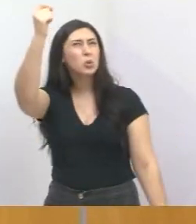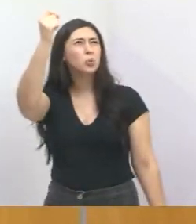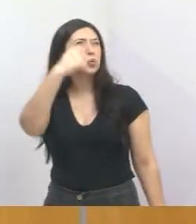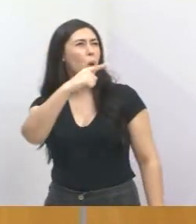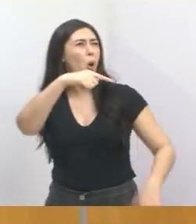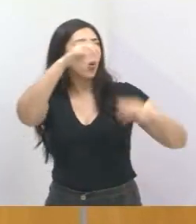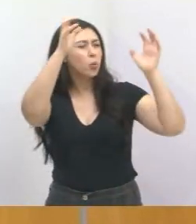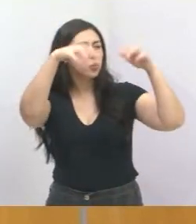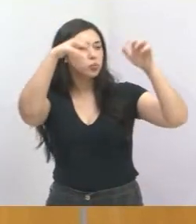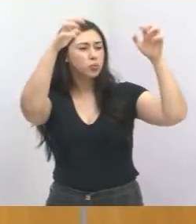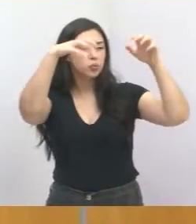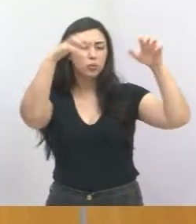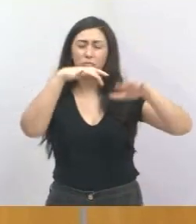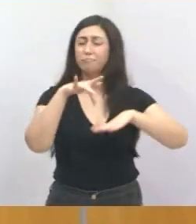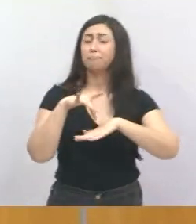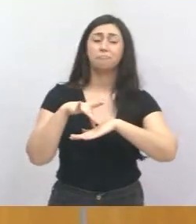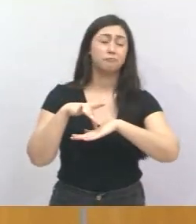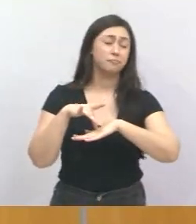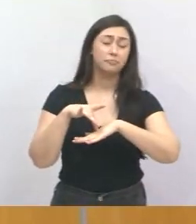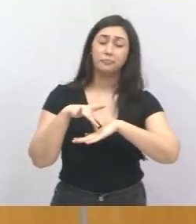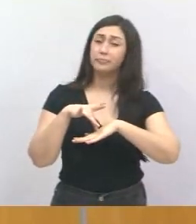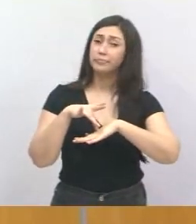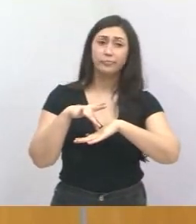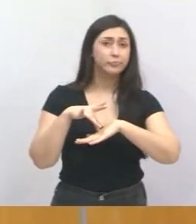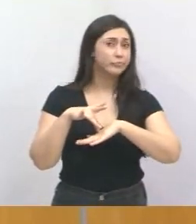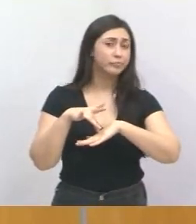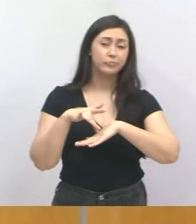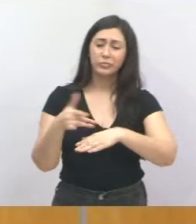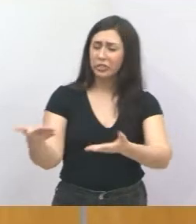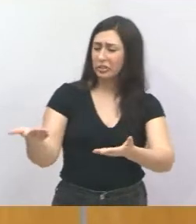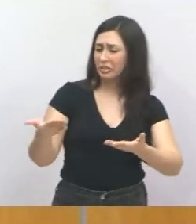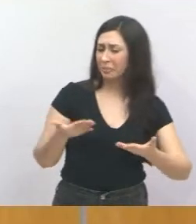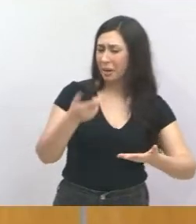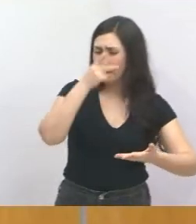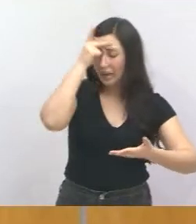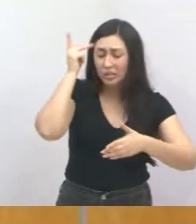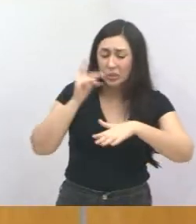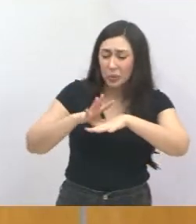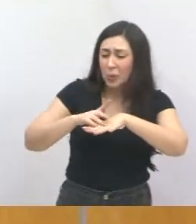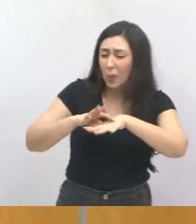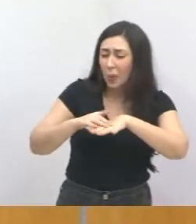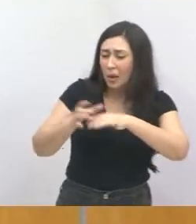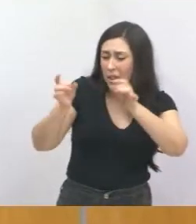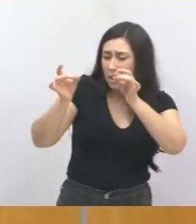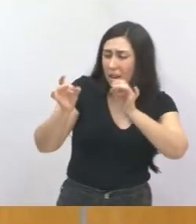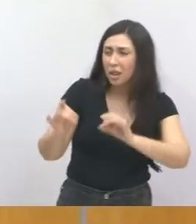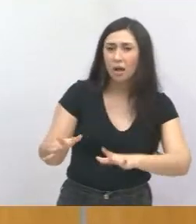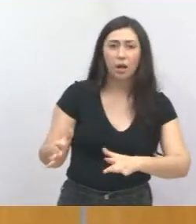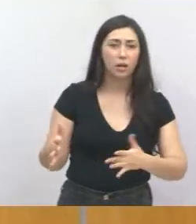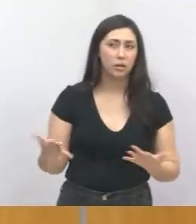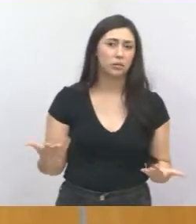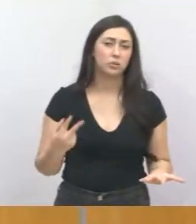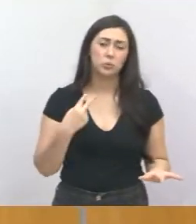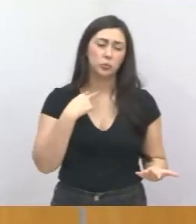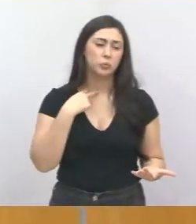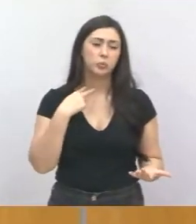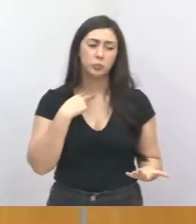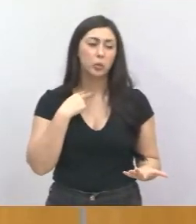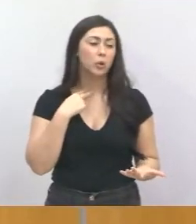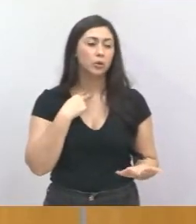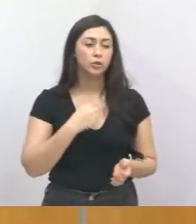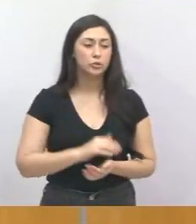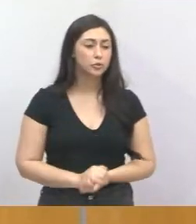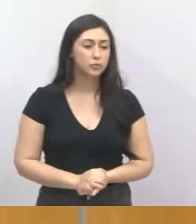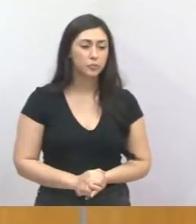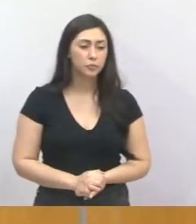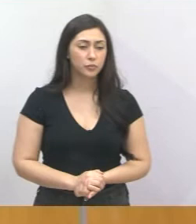chuva. É um absurdo tratar os pacientes da maneira como estavam sendo tratados ali